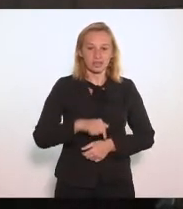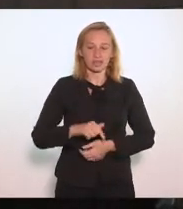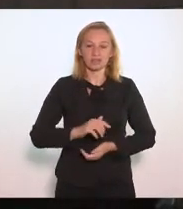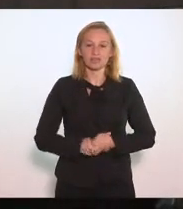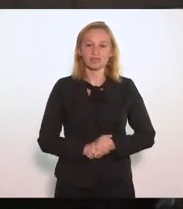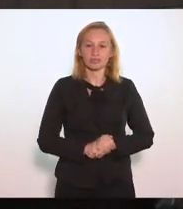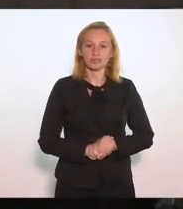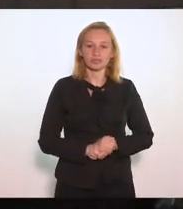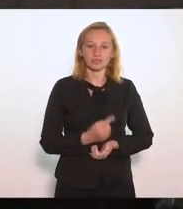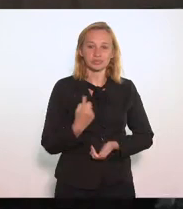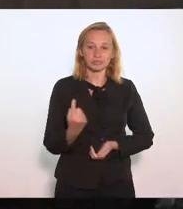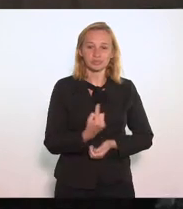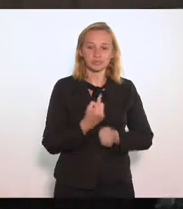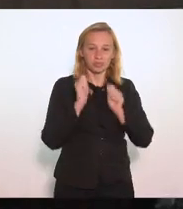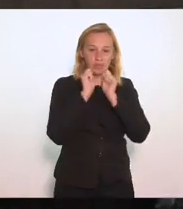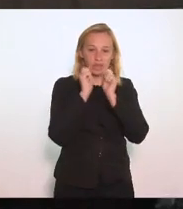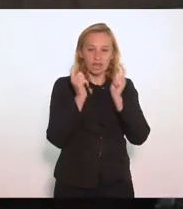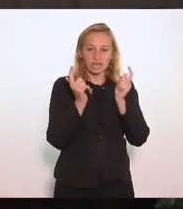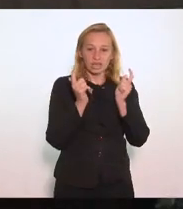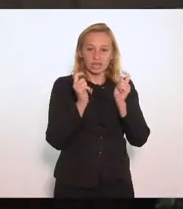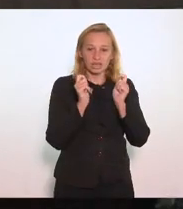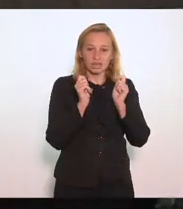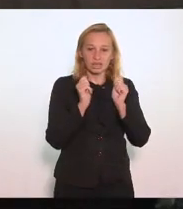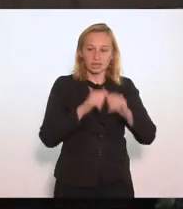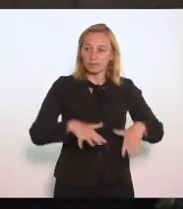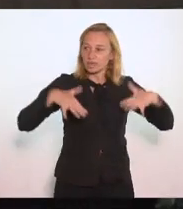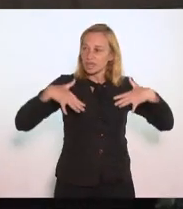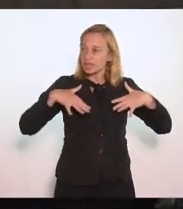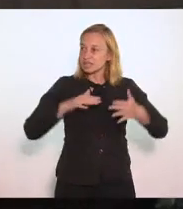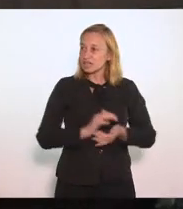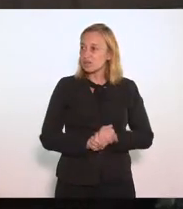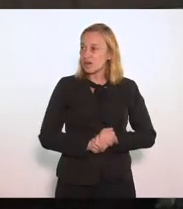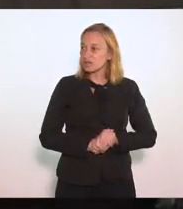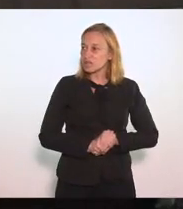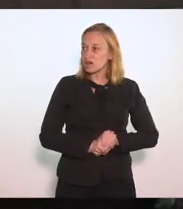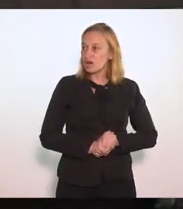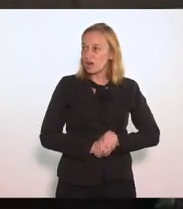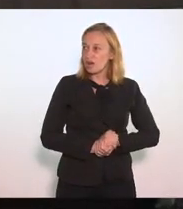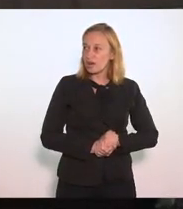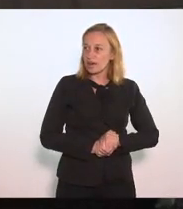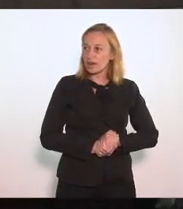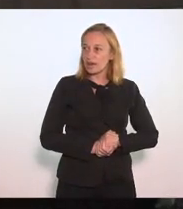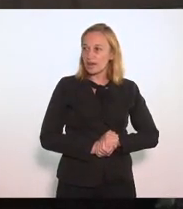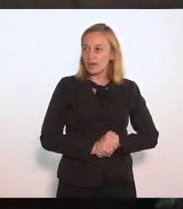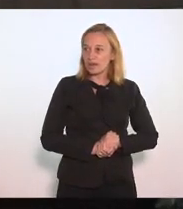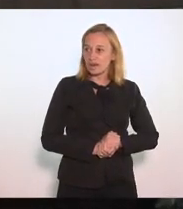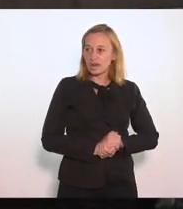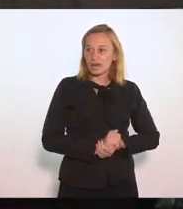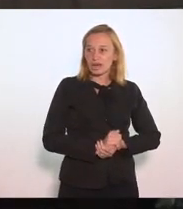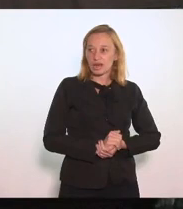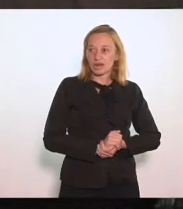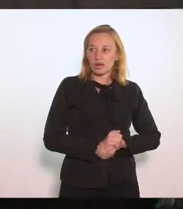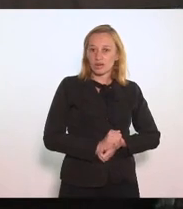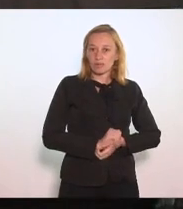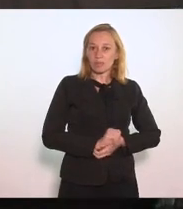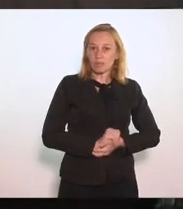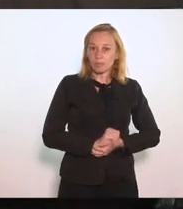Na nossa plenária Cumprimentar A todos Que nos assistem Pela TV Alerje